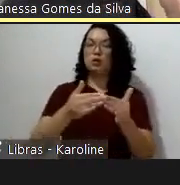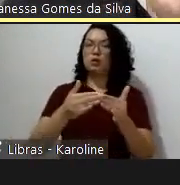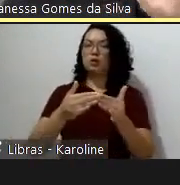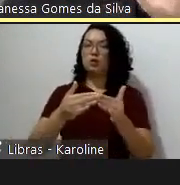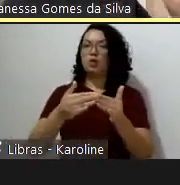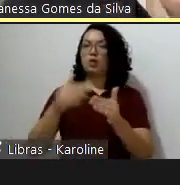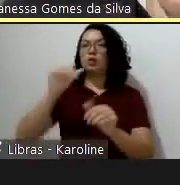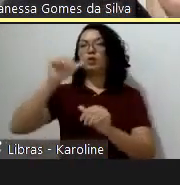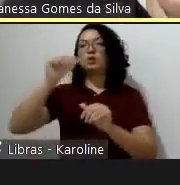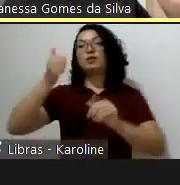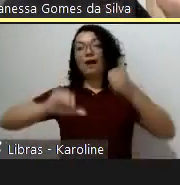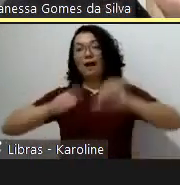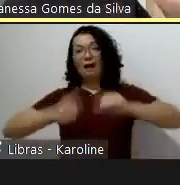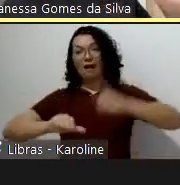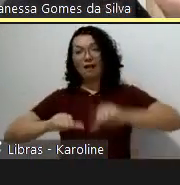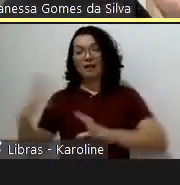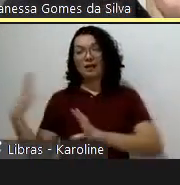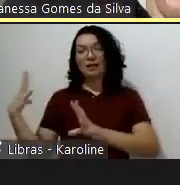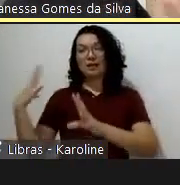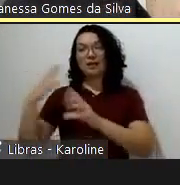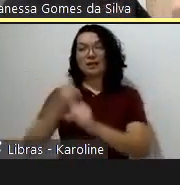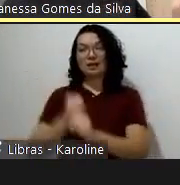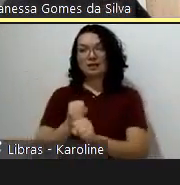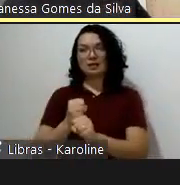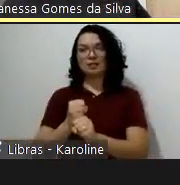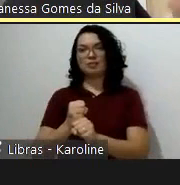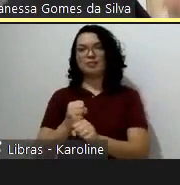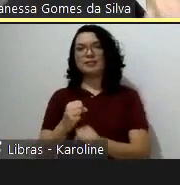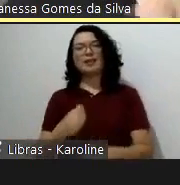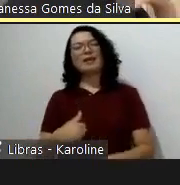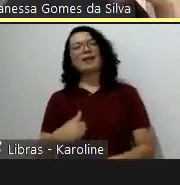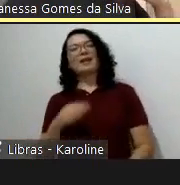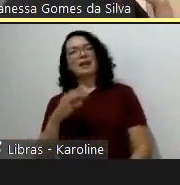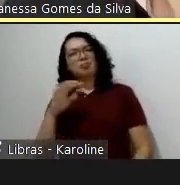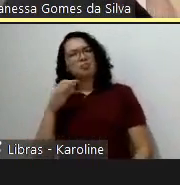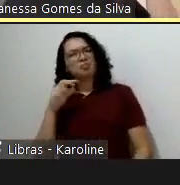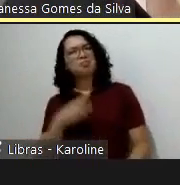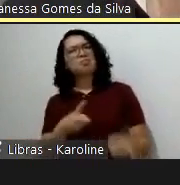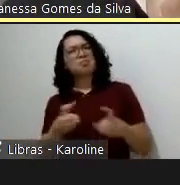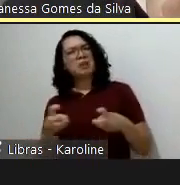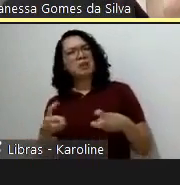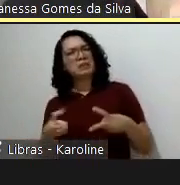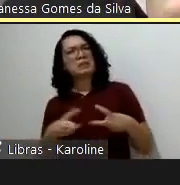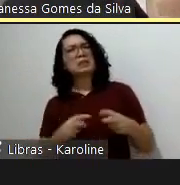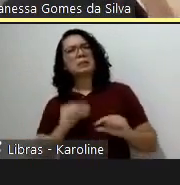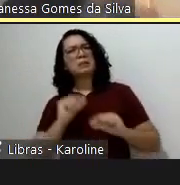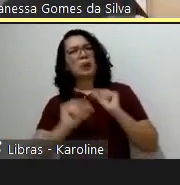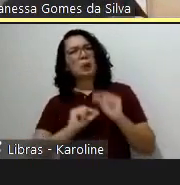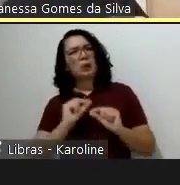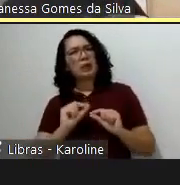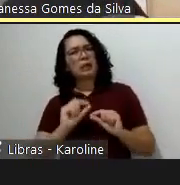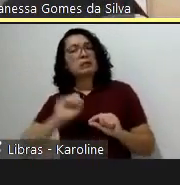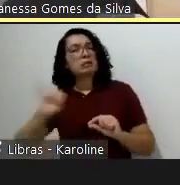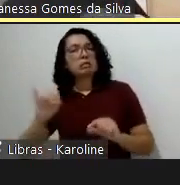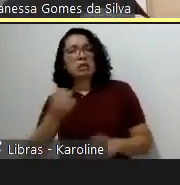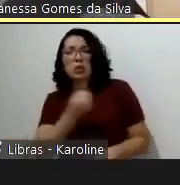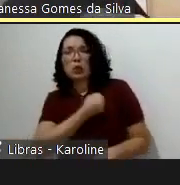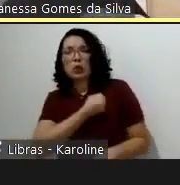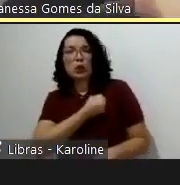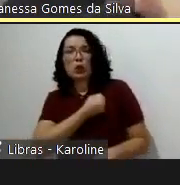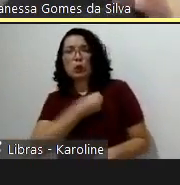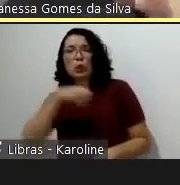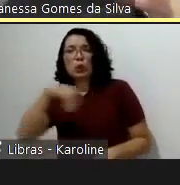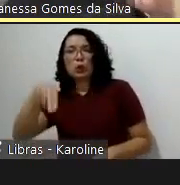como o fato de não valer nota traz resultados muito melhores. Então, o que era foco em certificação passou a ser um seminário